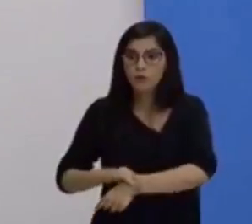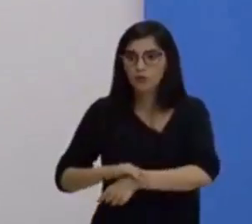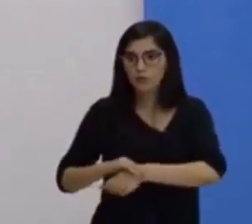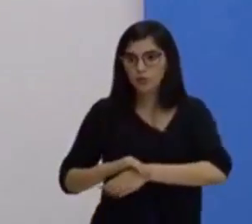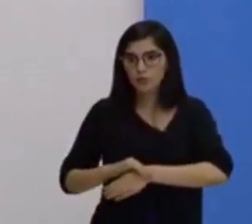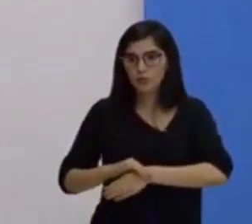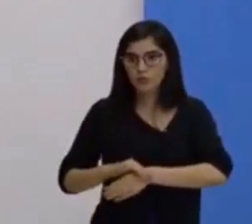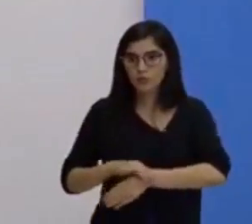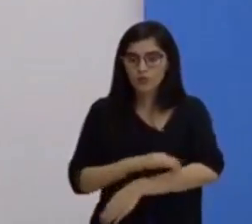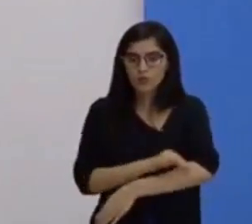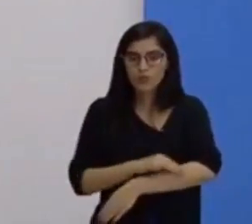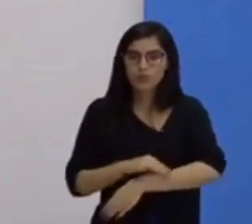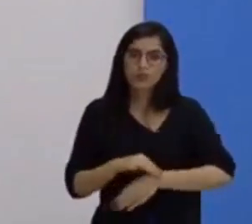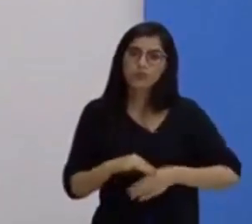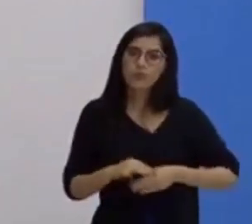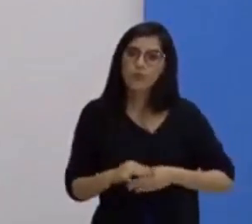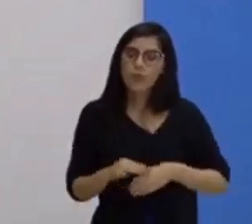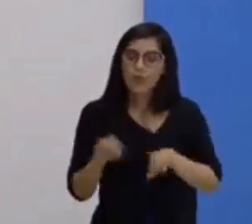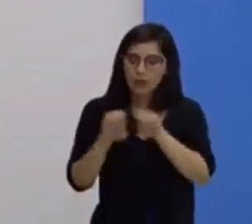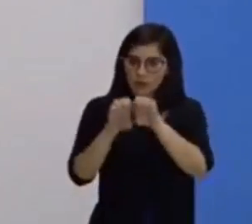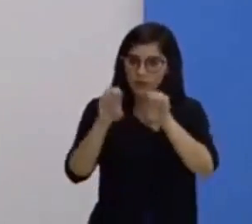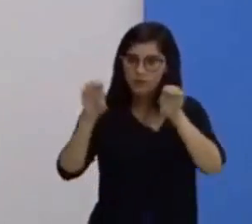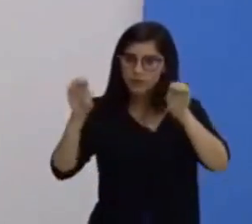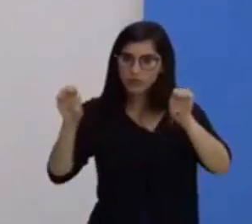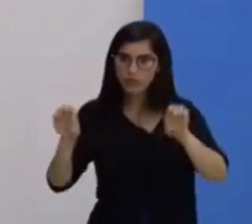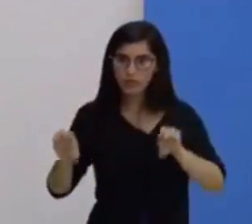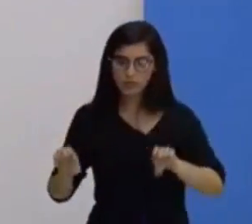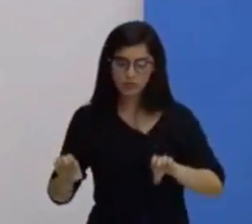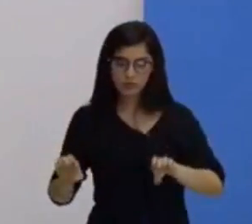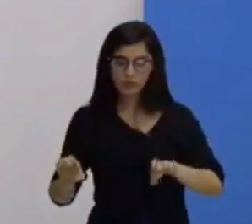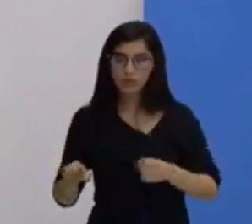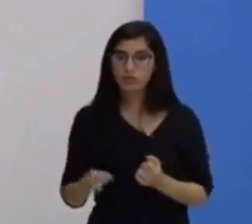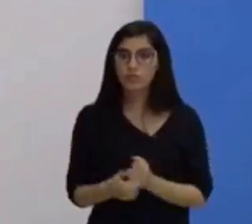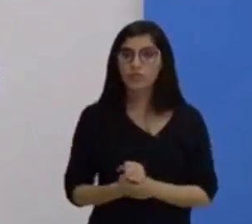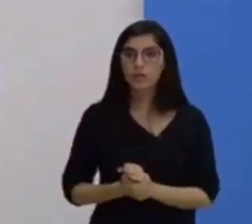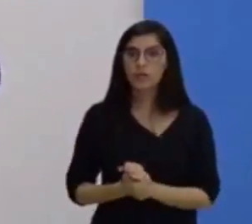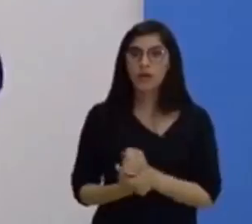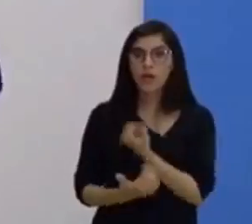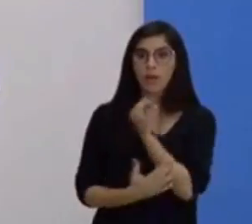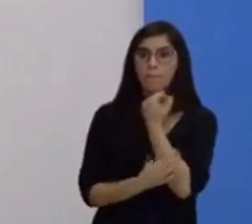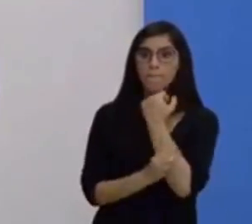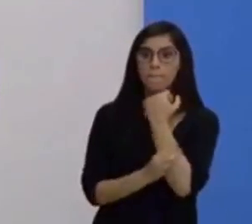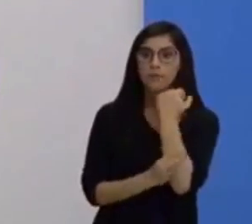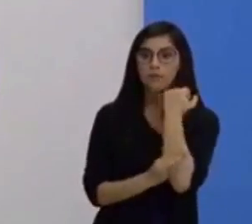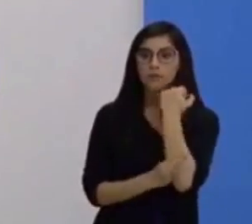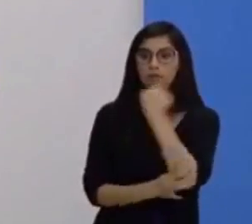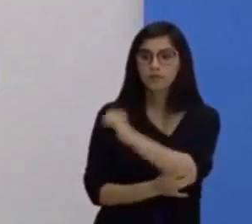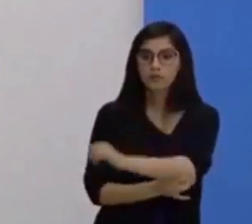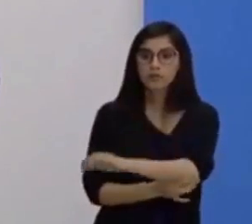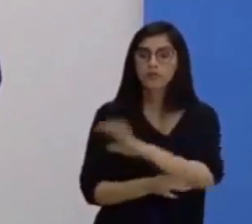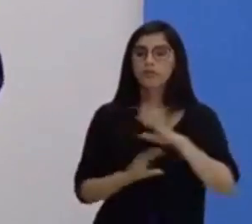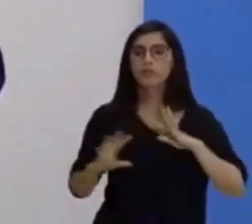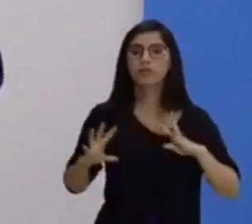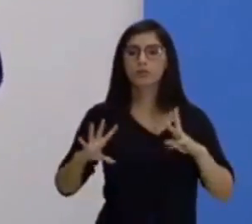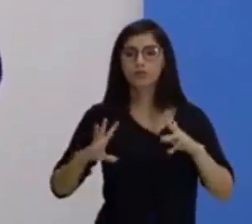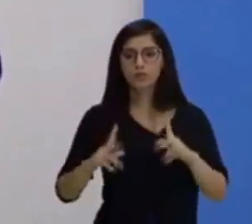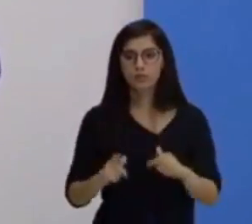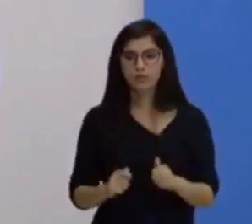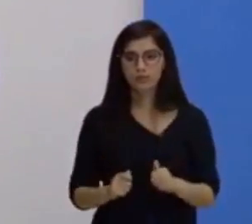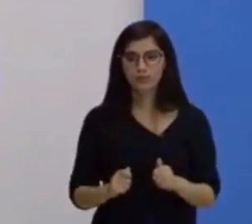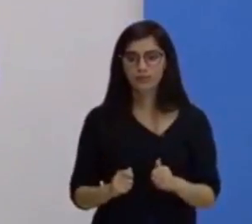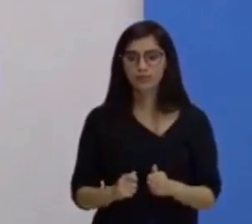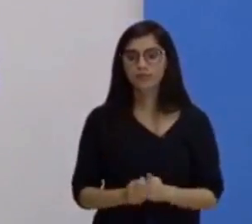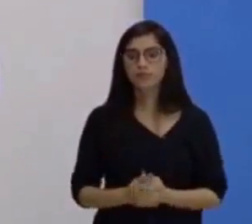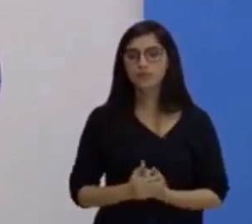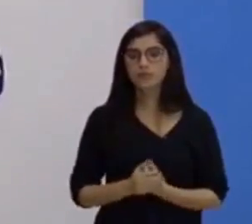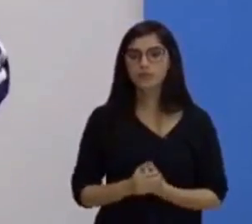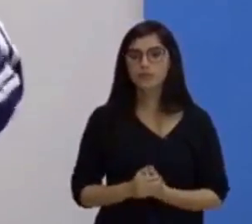estrutura muscular e esquelética, a gente está falando dos nossos músculos como um todo. E aí nós